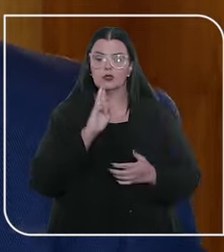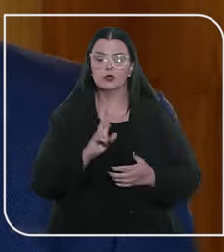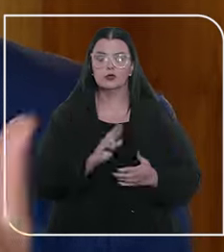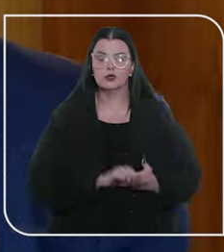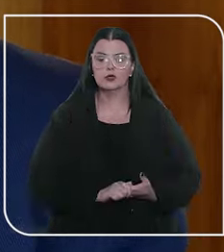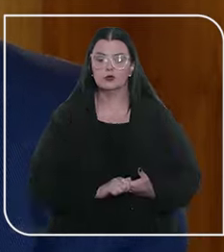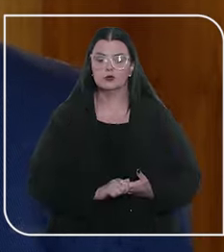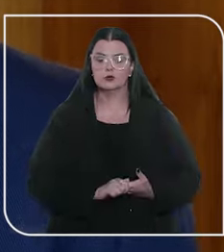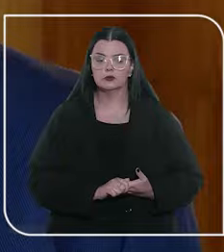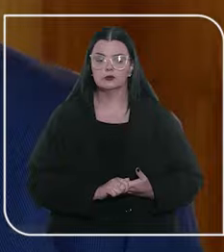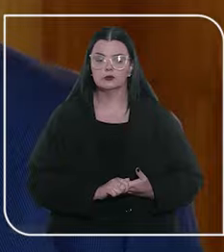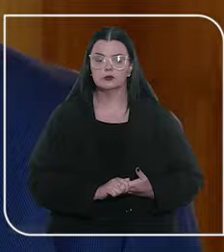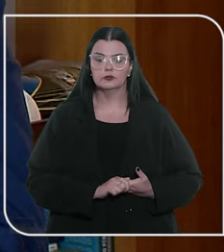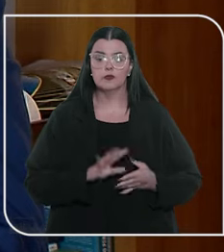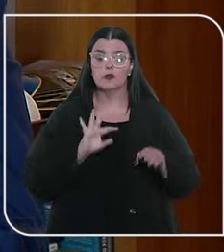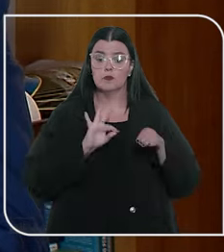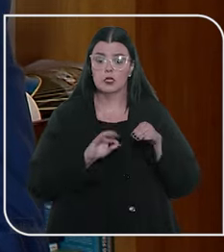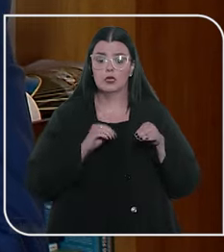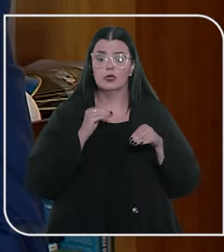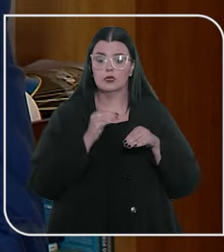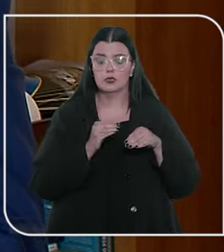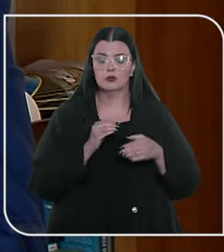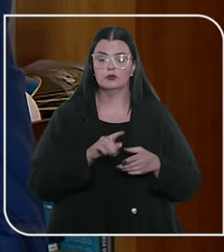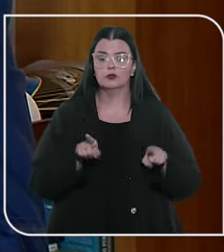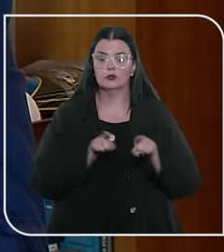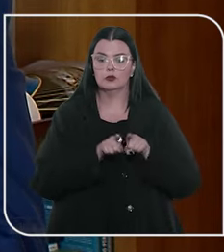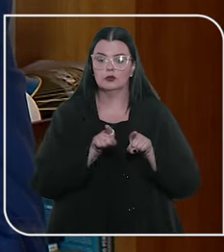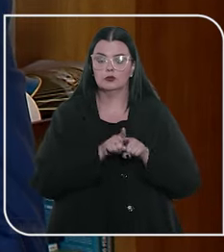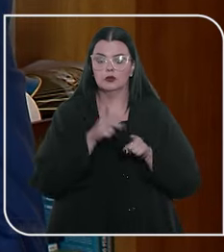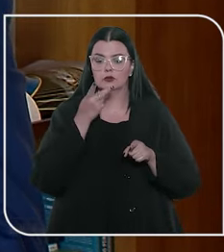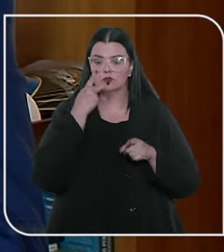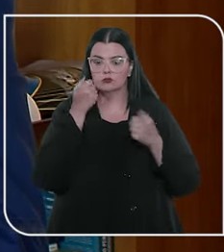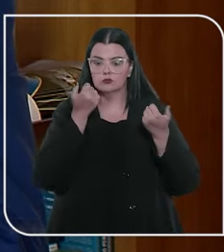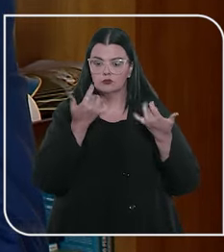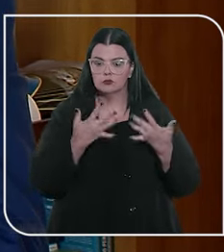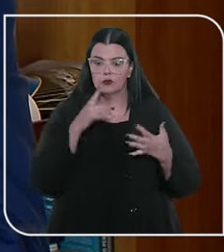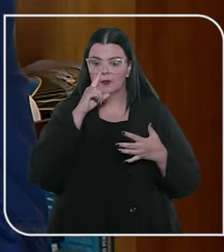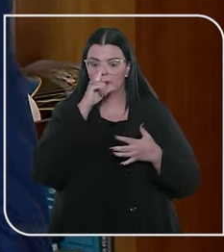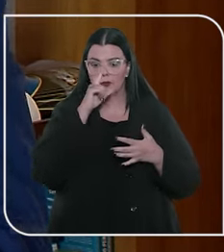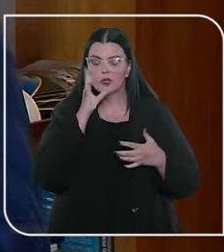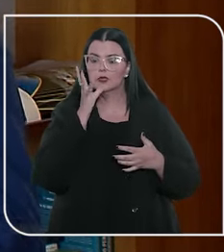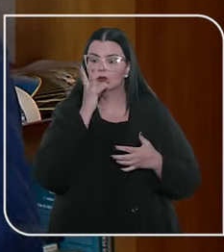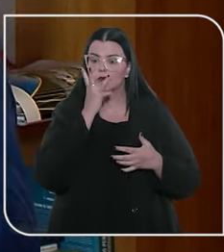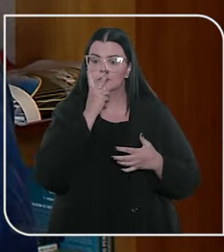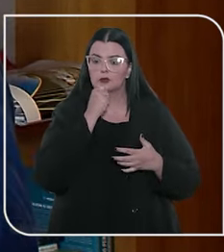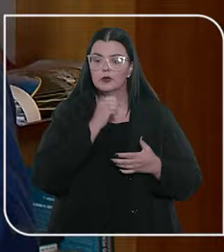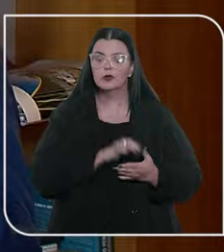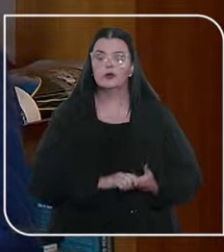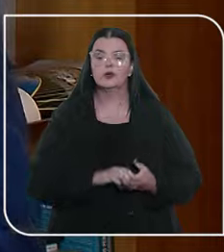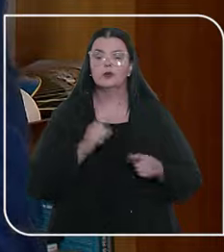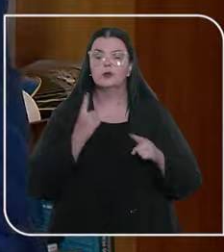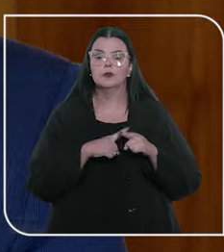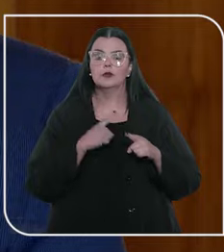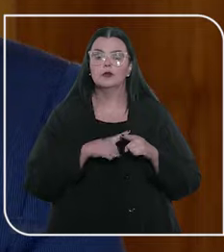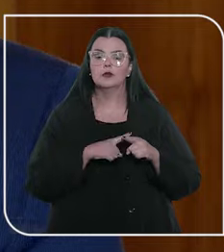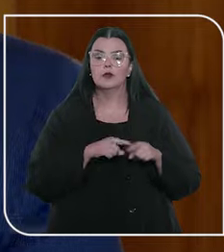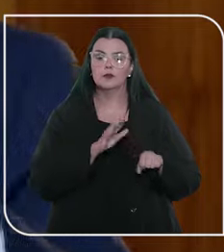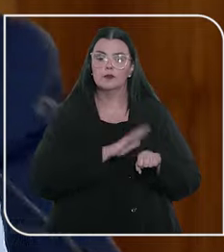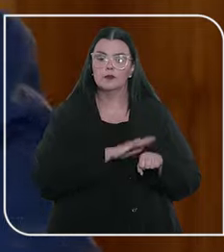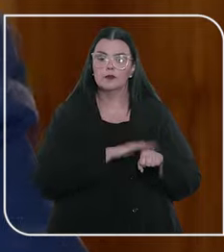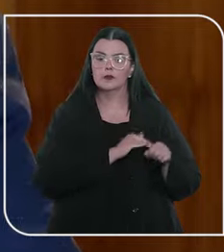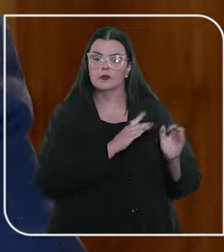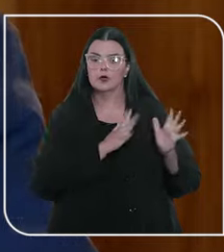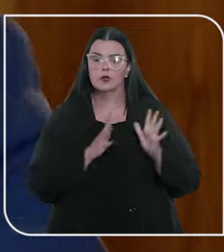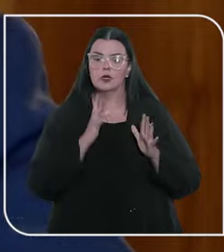da resposta à acusação. O ministro destacou também que ficou evidenciado o perigo da demora porque o prazo para a